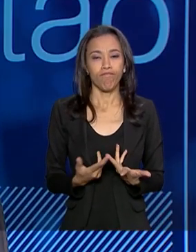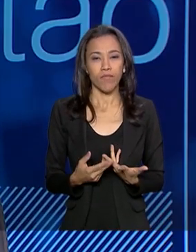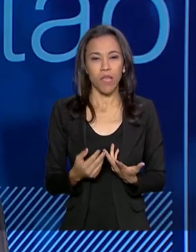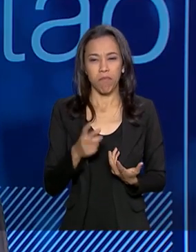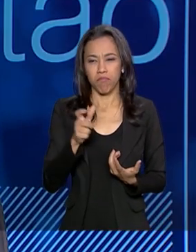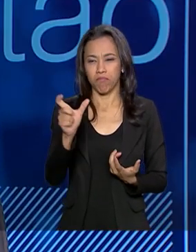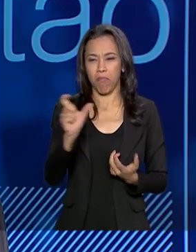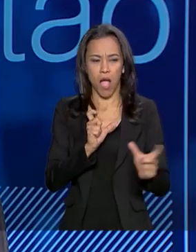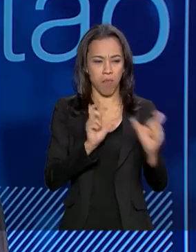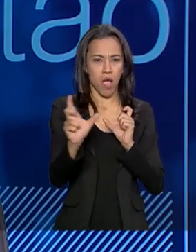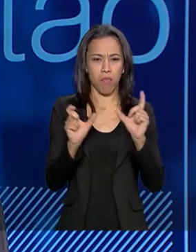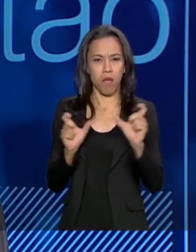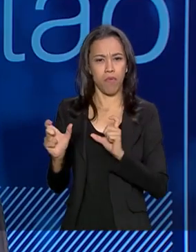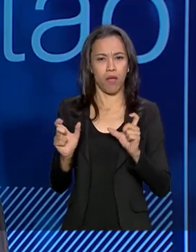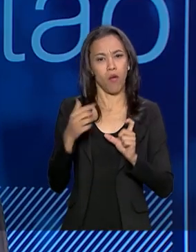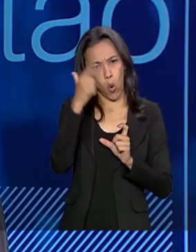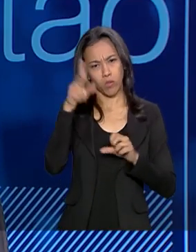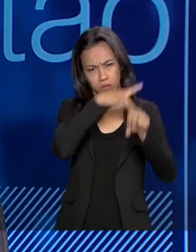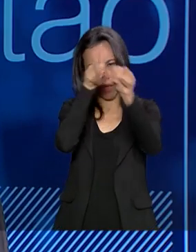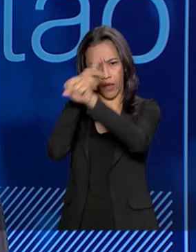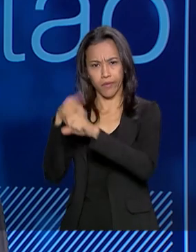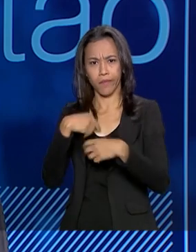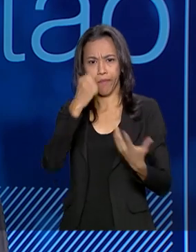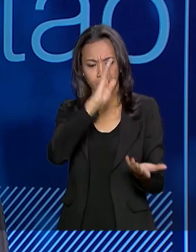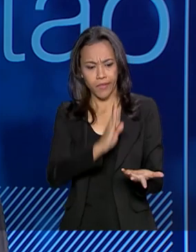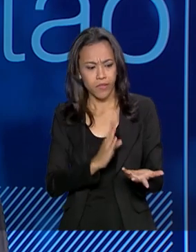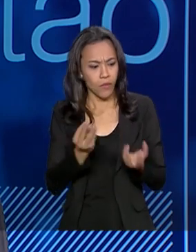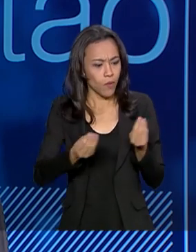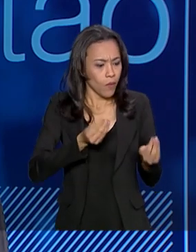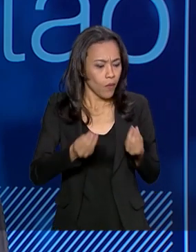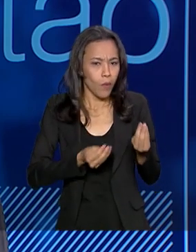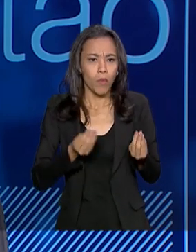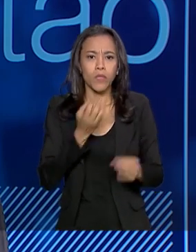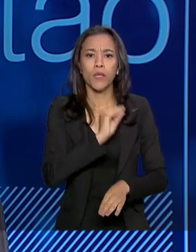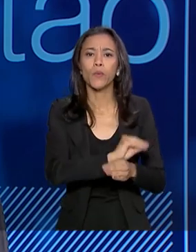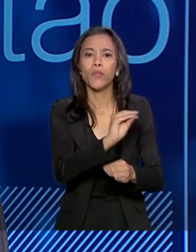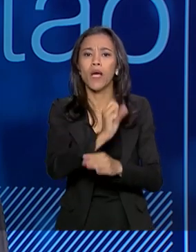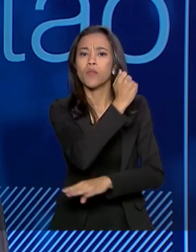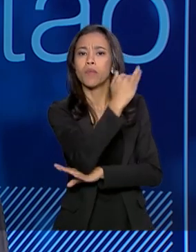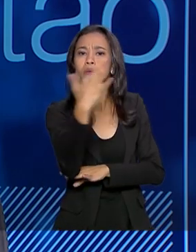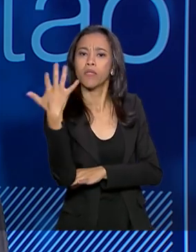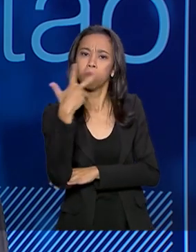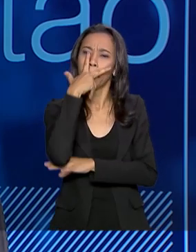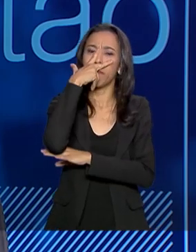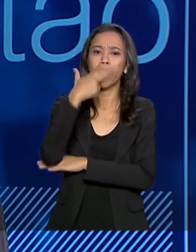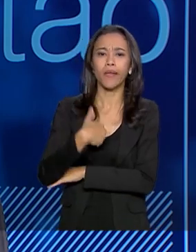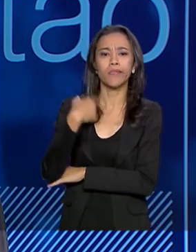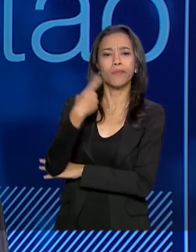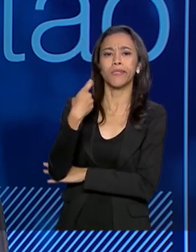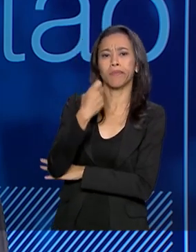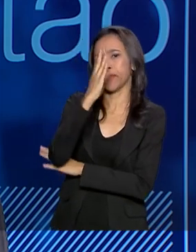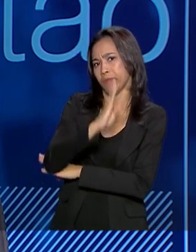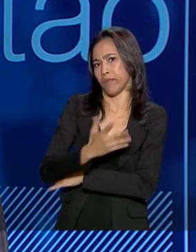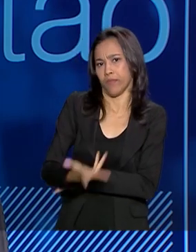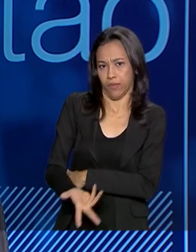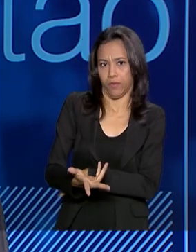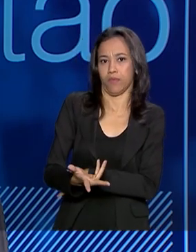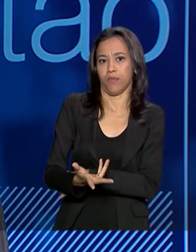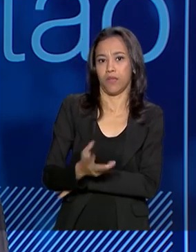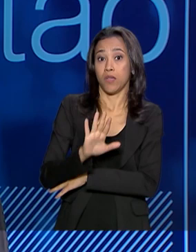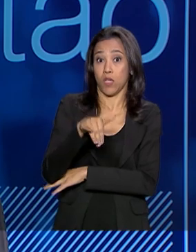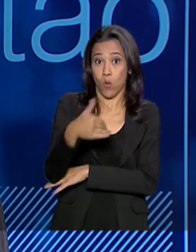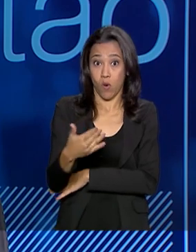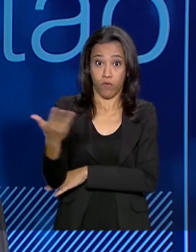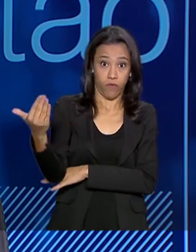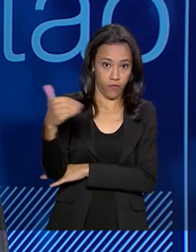críticas no exterior, por exemplo, em relação a como o Brasil tem lidado com a questão do meio ambiente, como se não houvesse muita preocupação. E quando a gente vem para